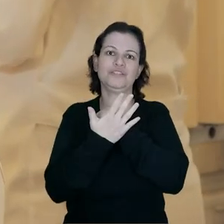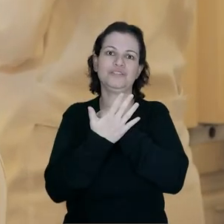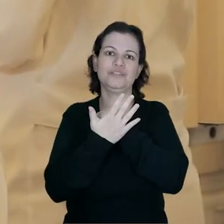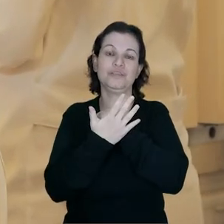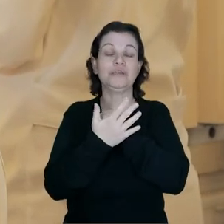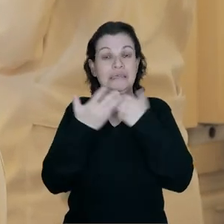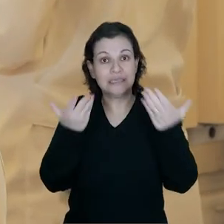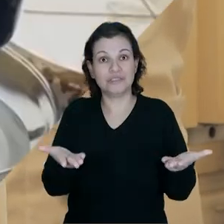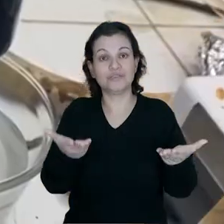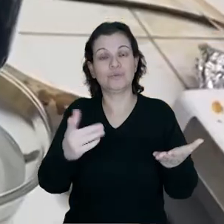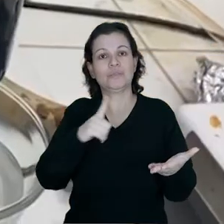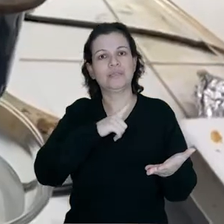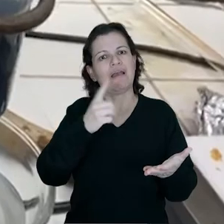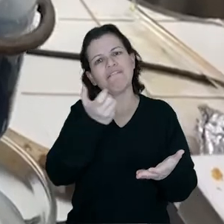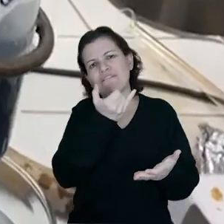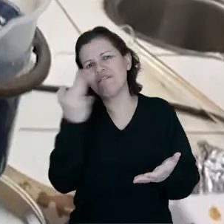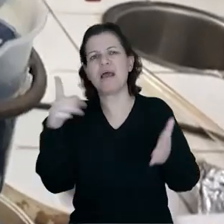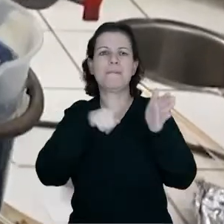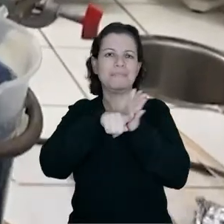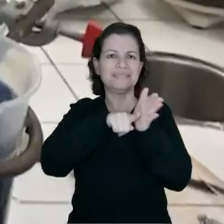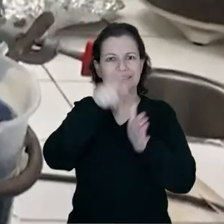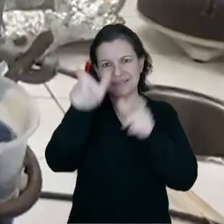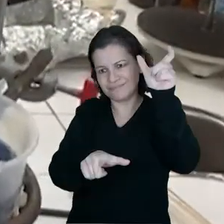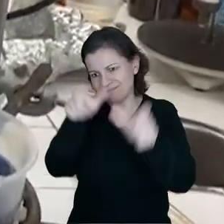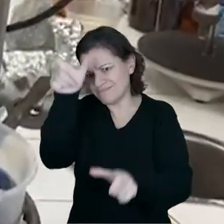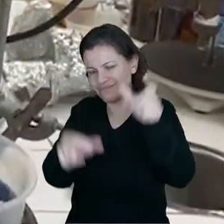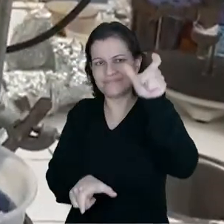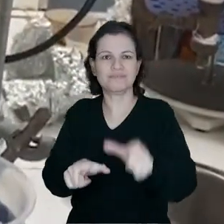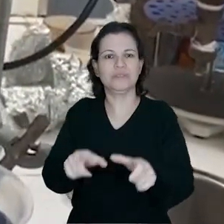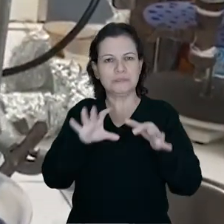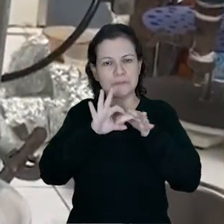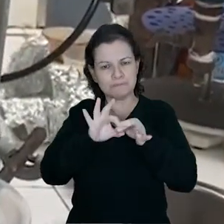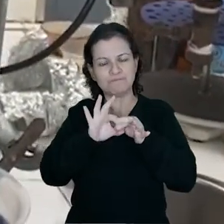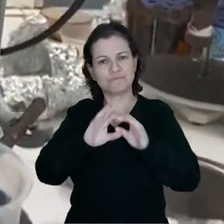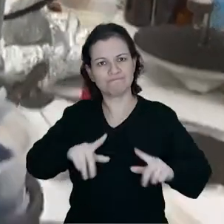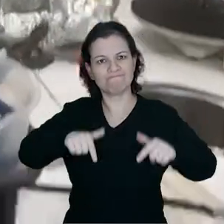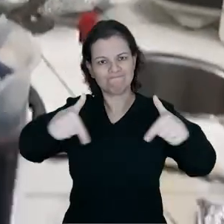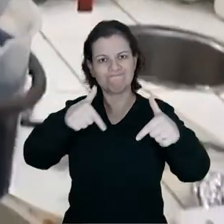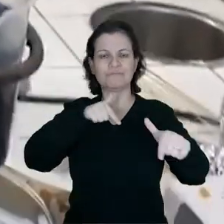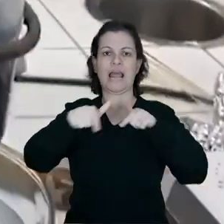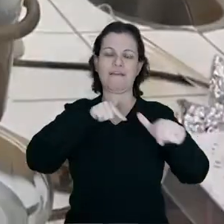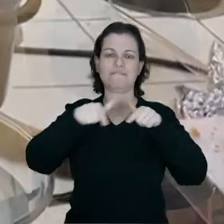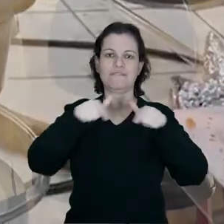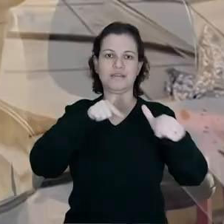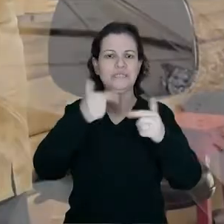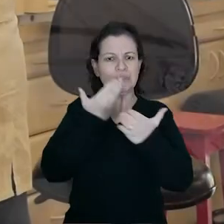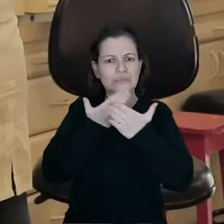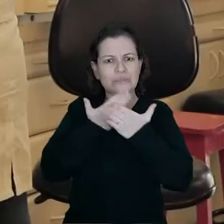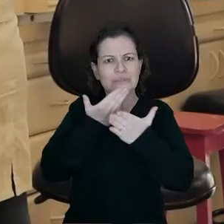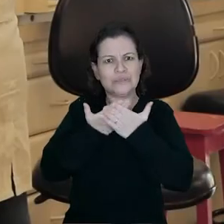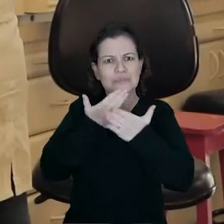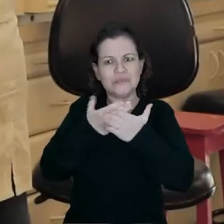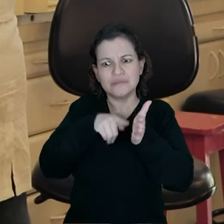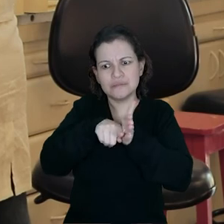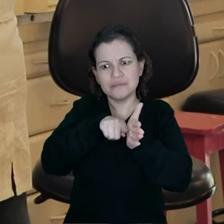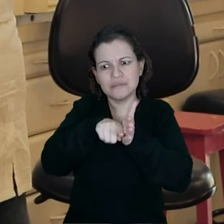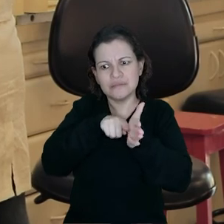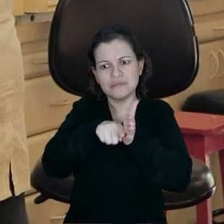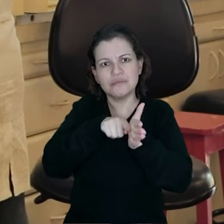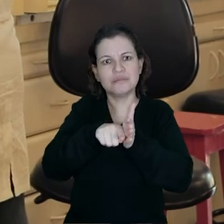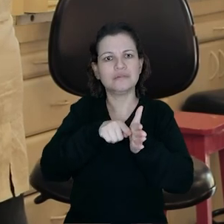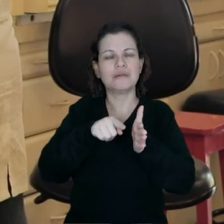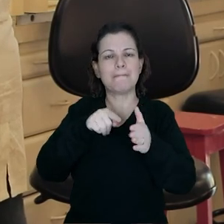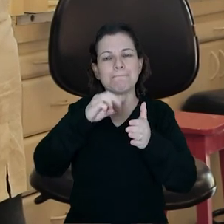-19. Então, nesse caso, são vários pesquisadores unidos nessa força-tarefa que estudam utilizando